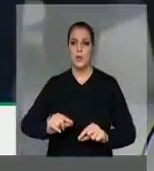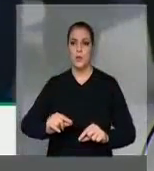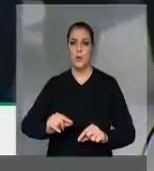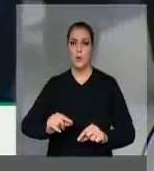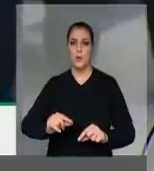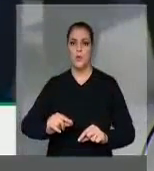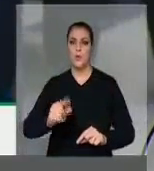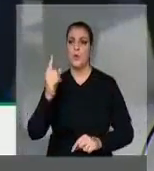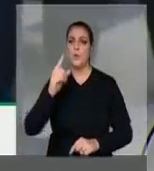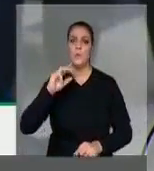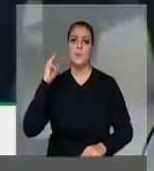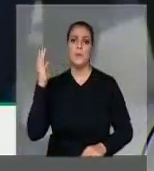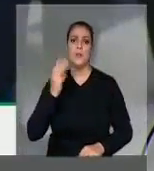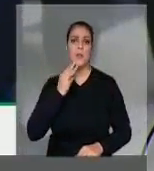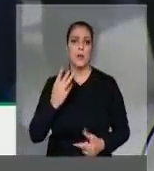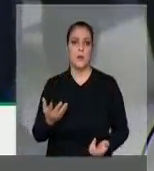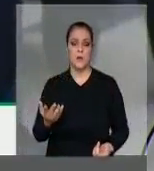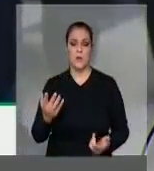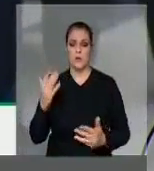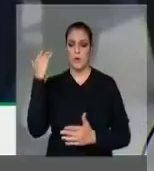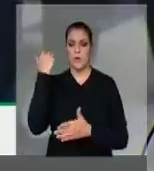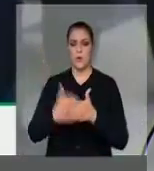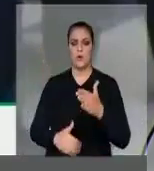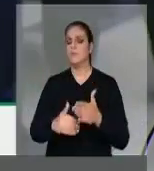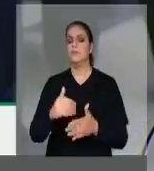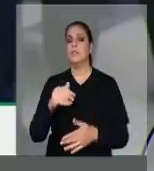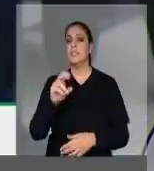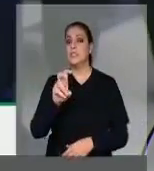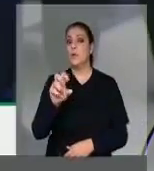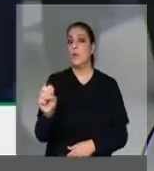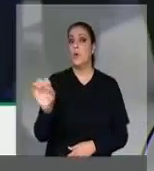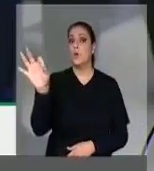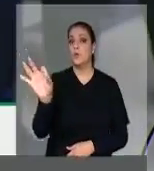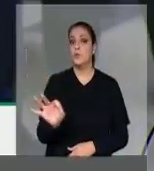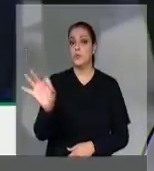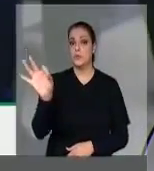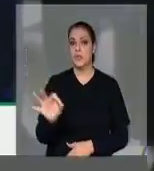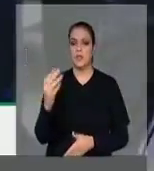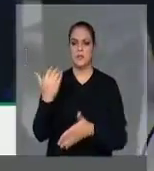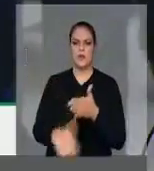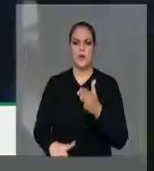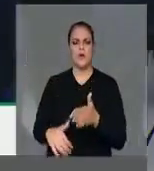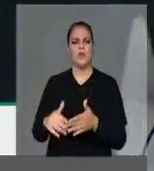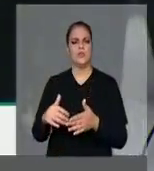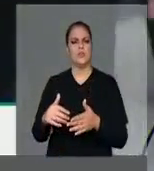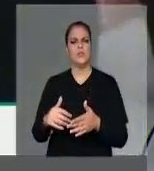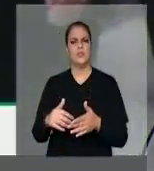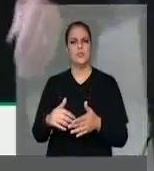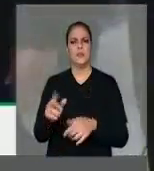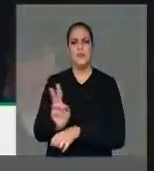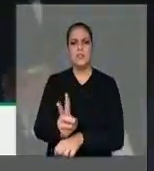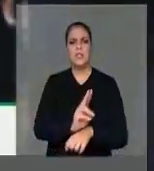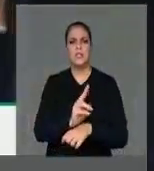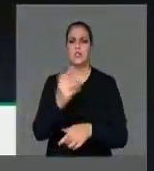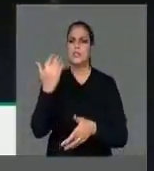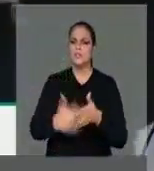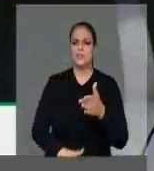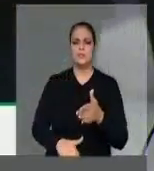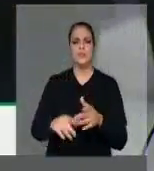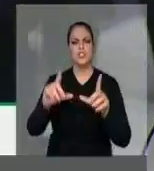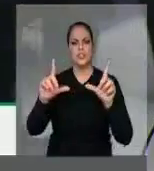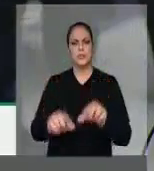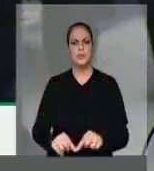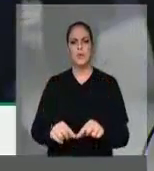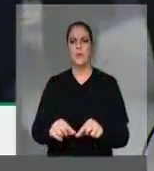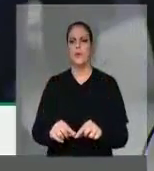mil. Isso implicou num corte de 58% da fiscalização e numa redução em 76% do número de